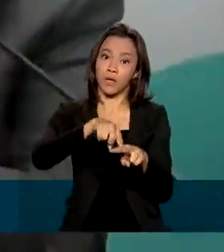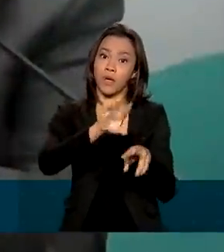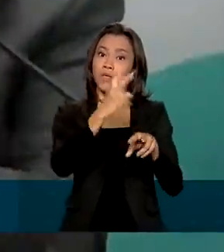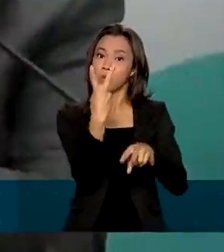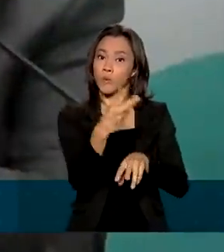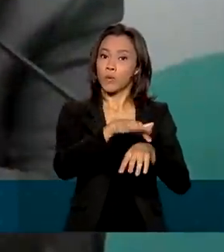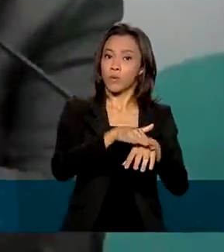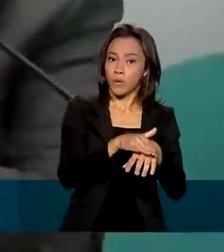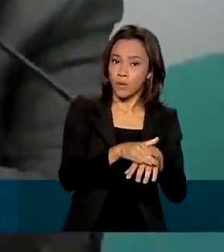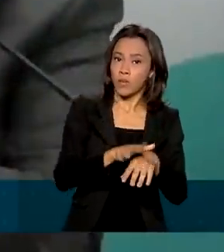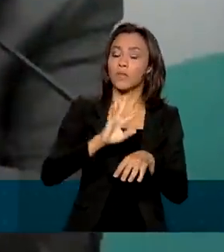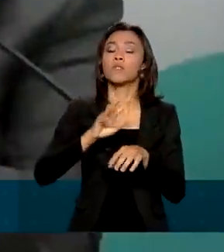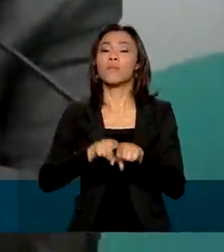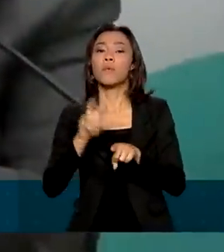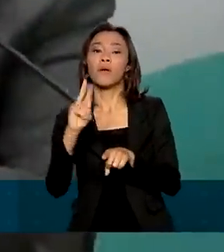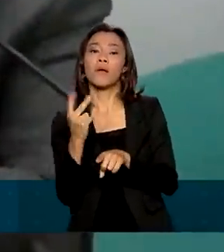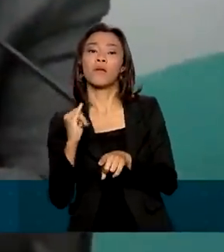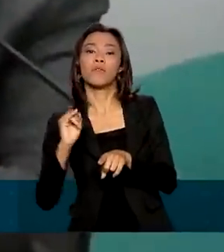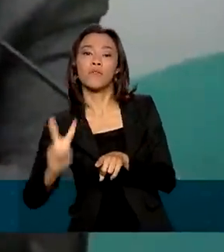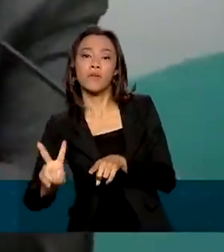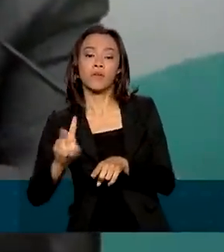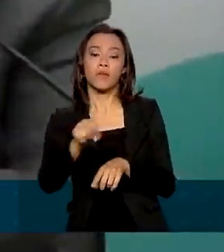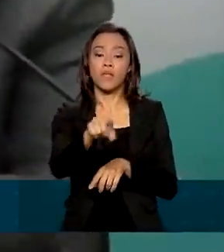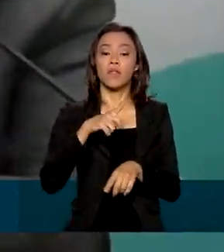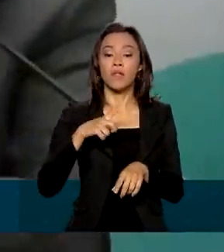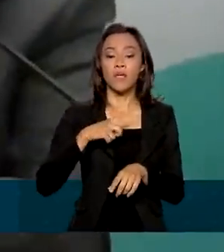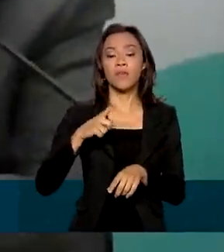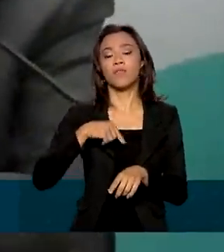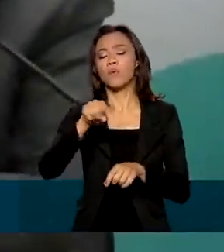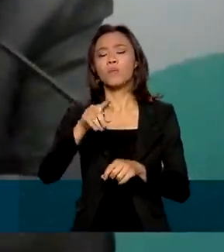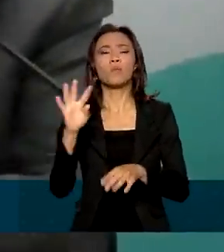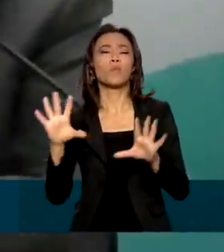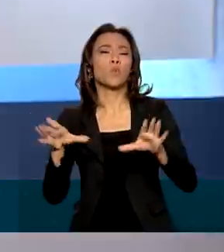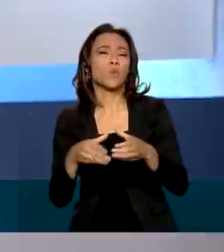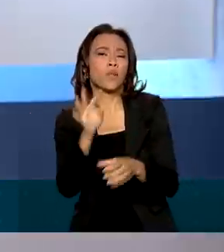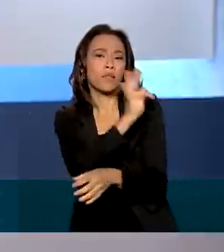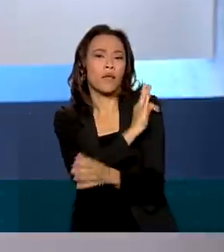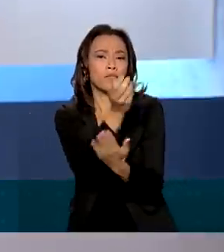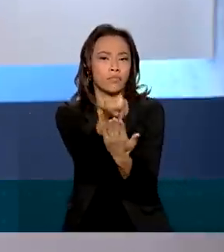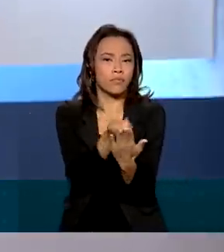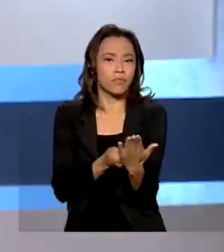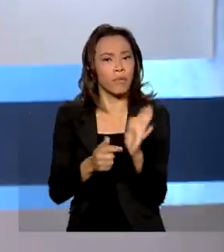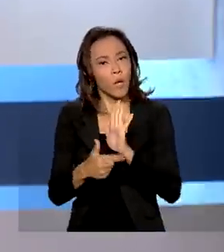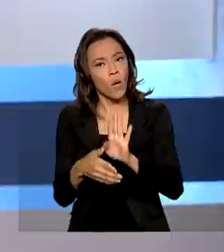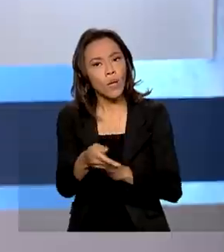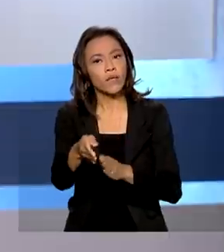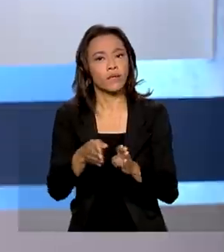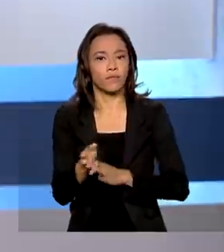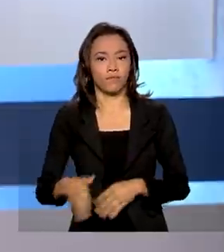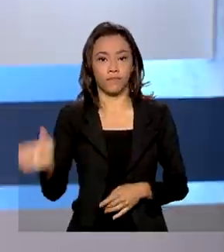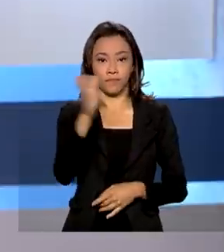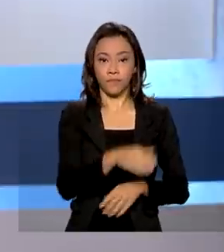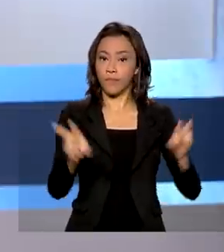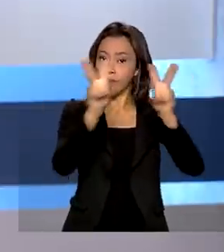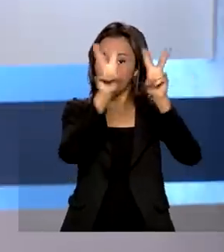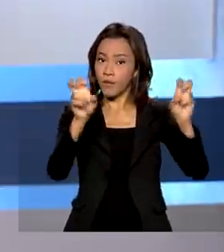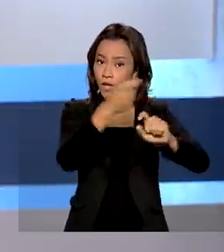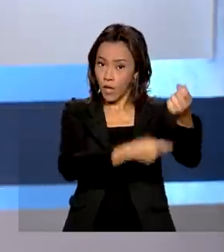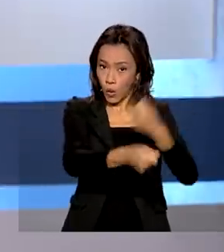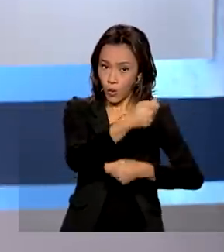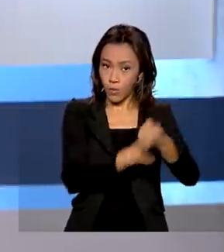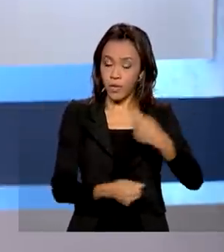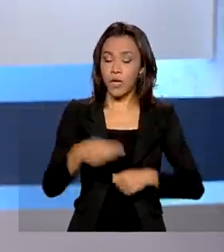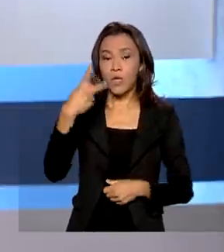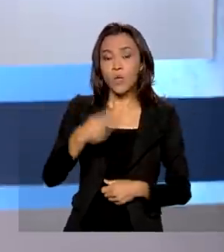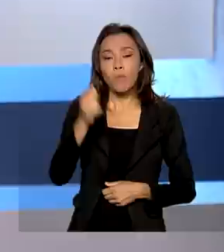Também foi apresentado um manual técnico para o diagnóstico da sífilis. Economia. A balança comercial do